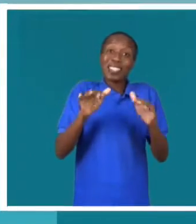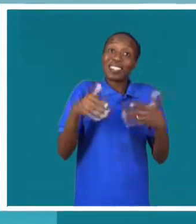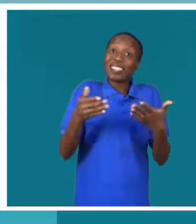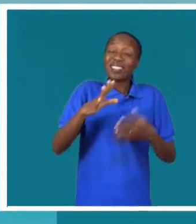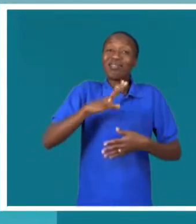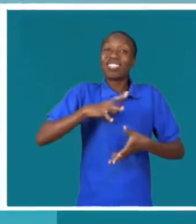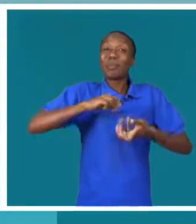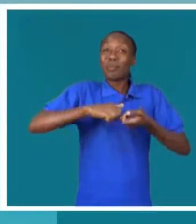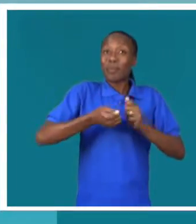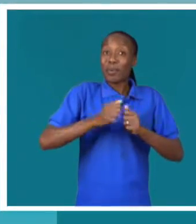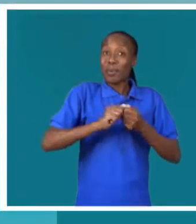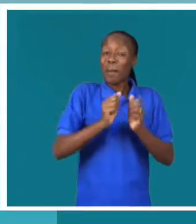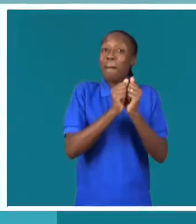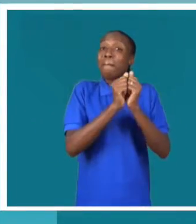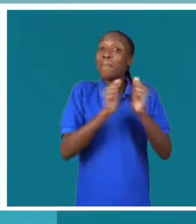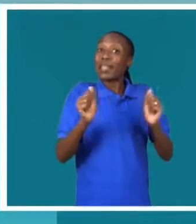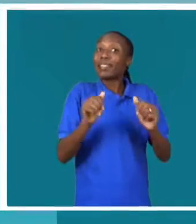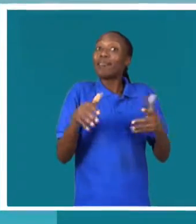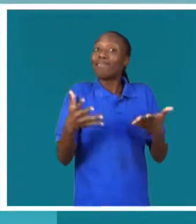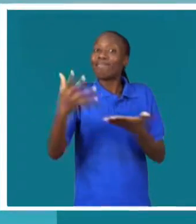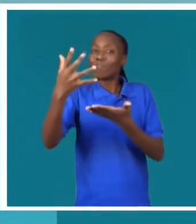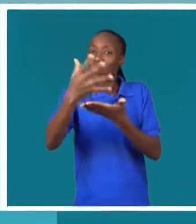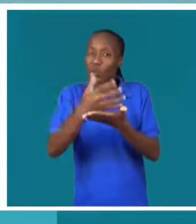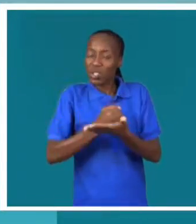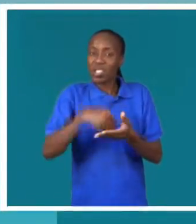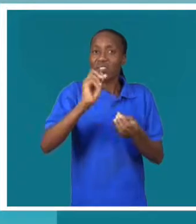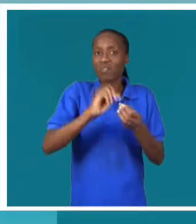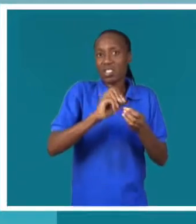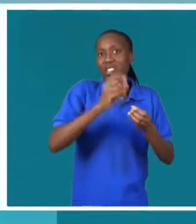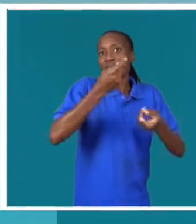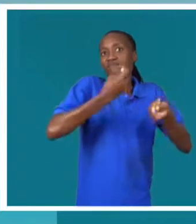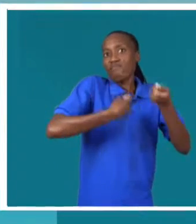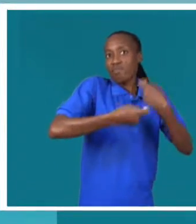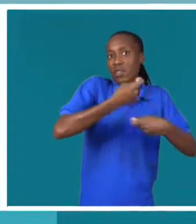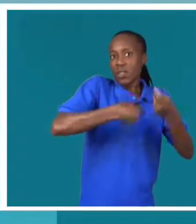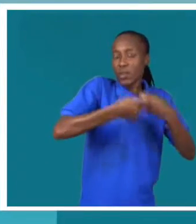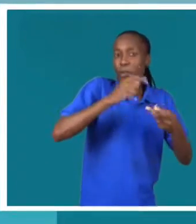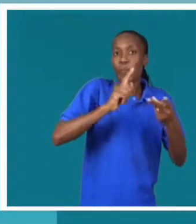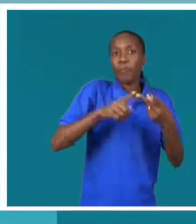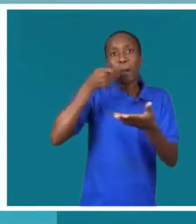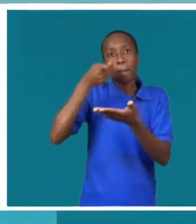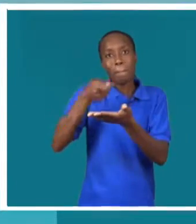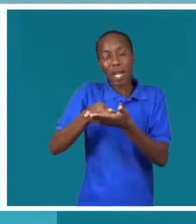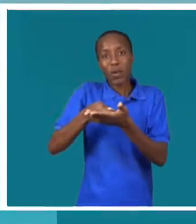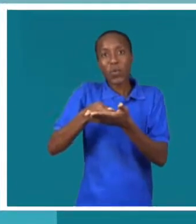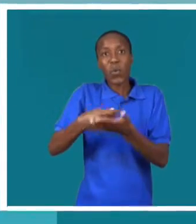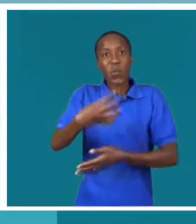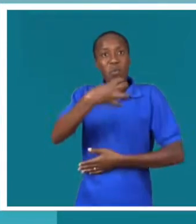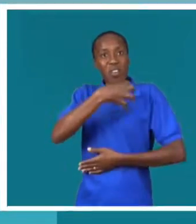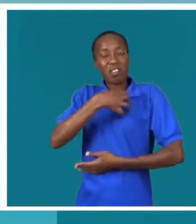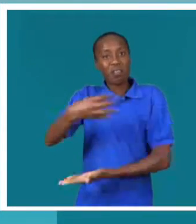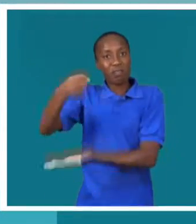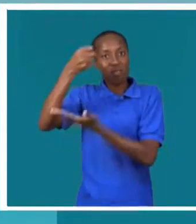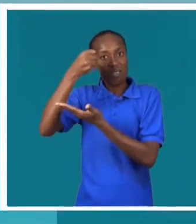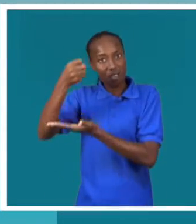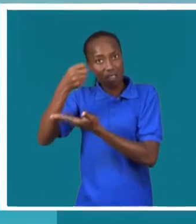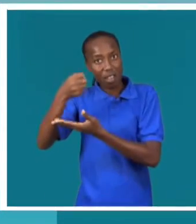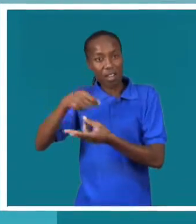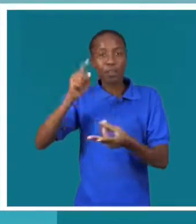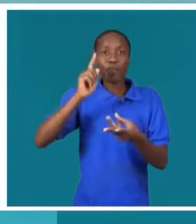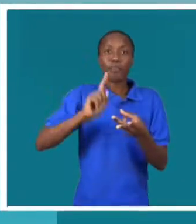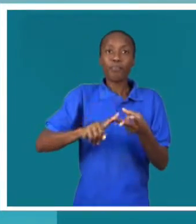há muitos problemas, mas é, conseguimos fazer qualquer coisa. Pago finanças, como